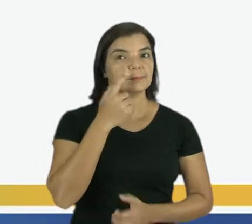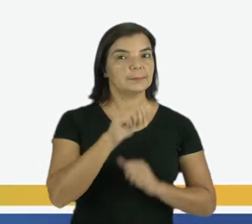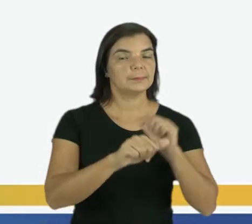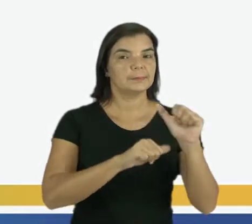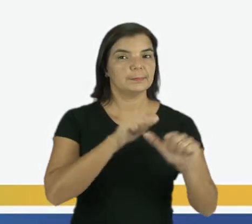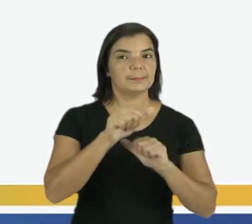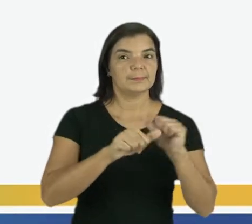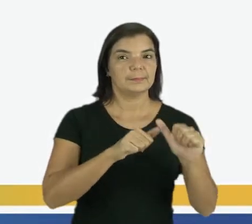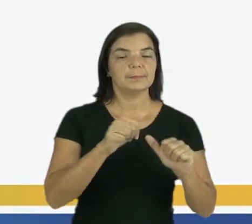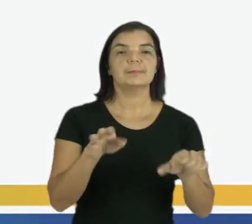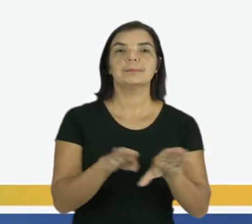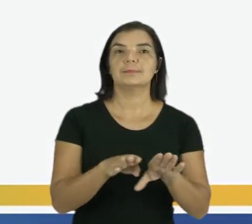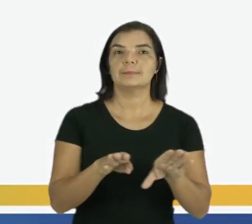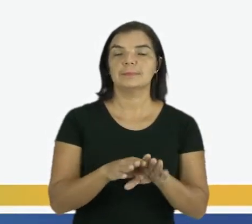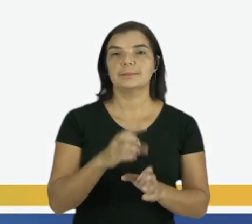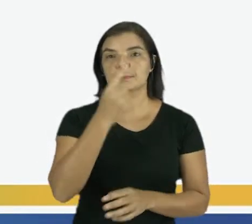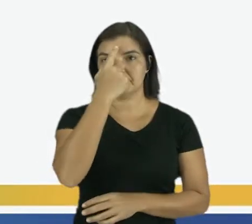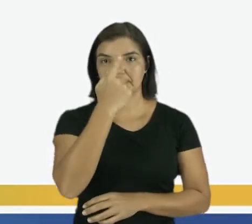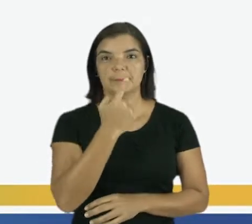Mudanças rápidas aí.